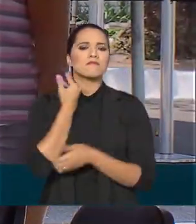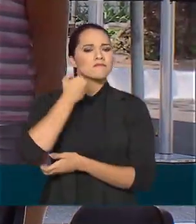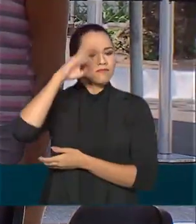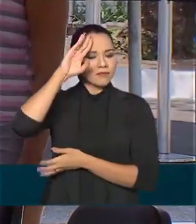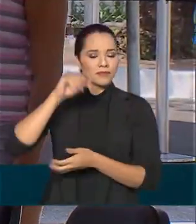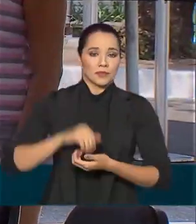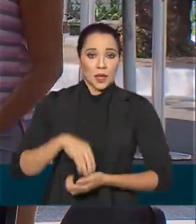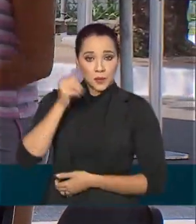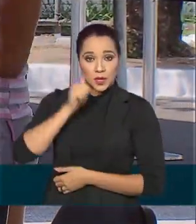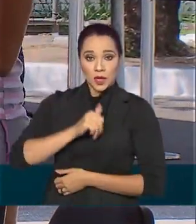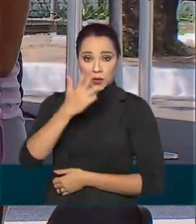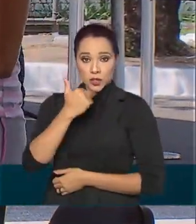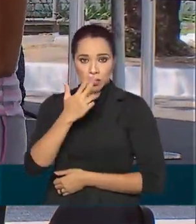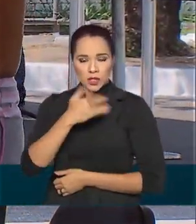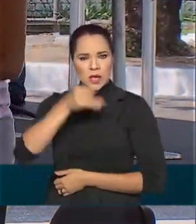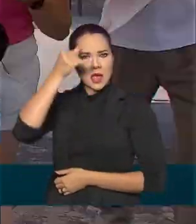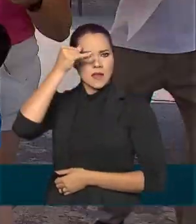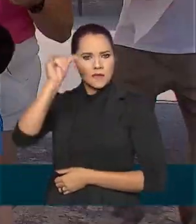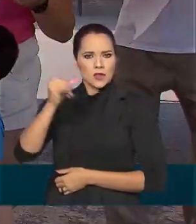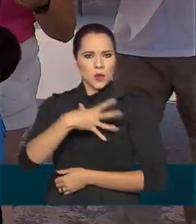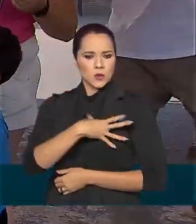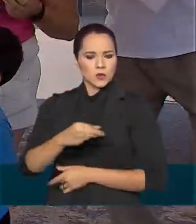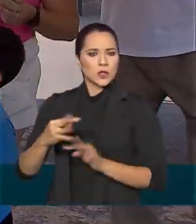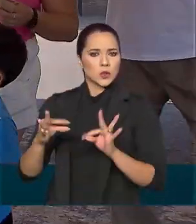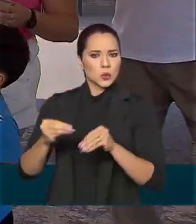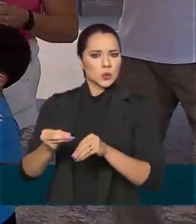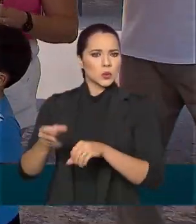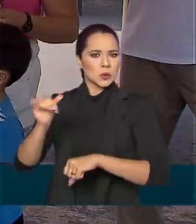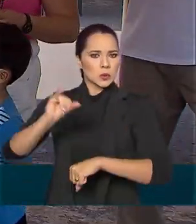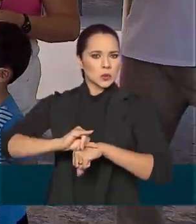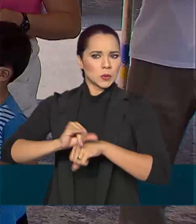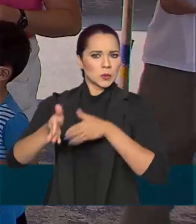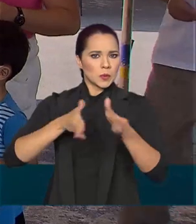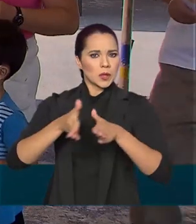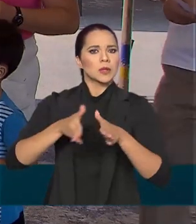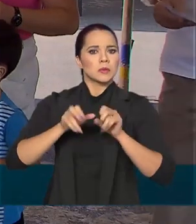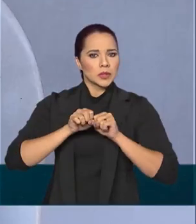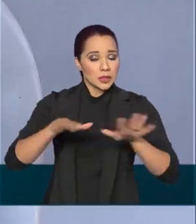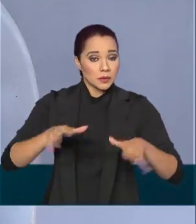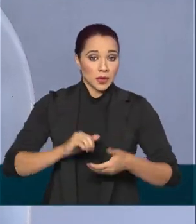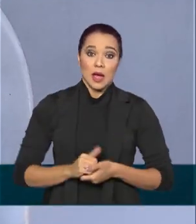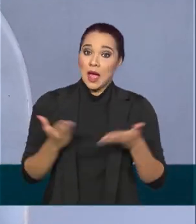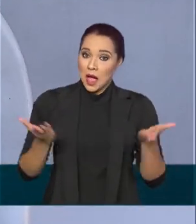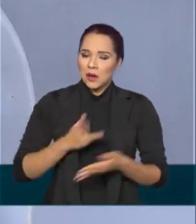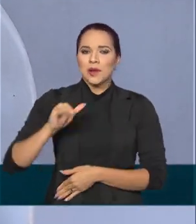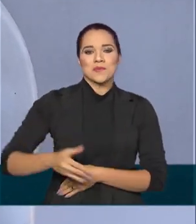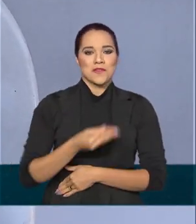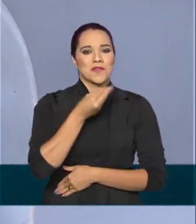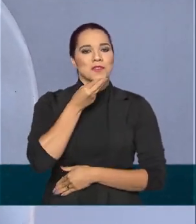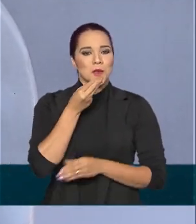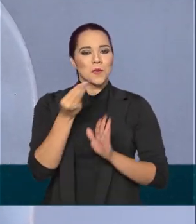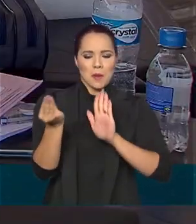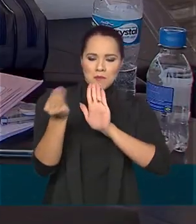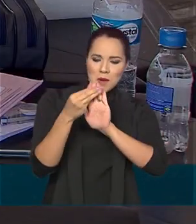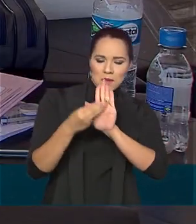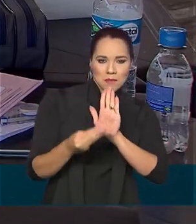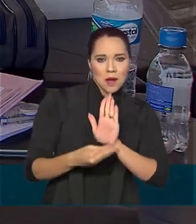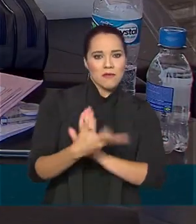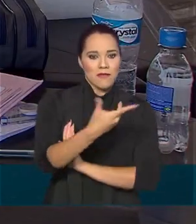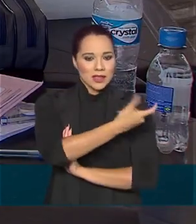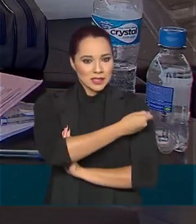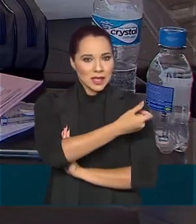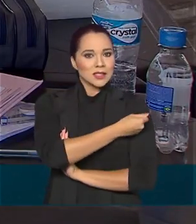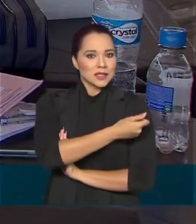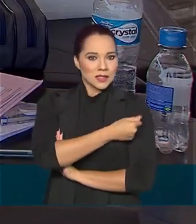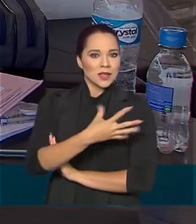nutricionista Camila evitou levar os filhos no posto no auge da pandemia. E agora, aproveitou para atualizar a carteirinha